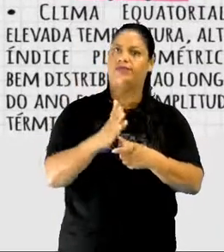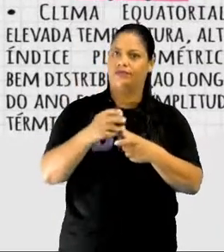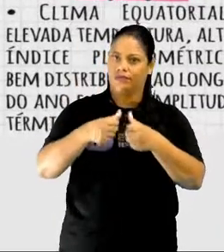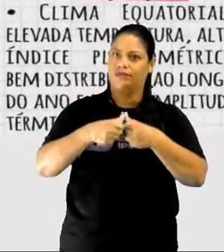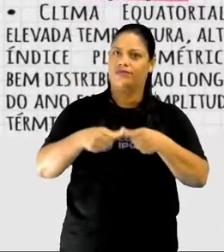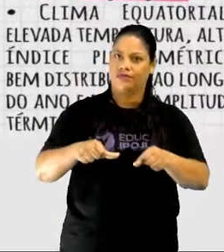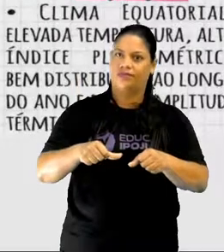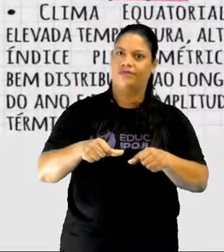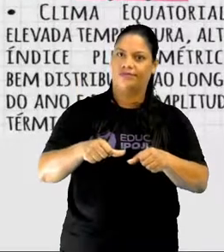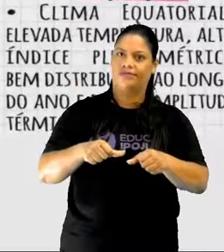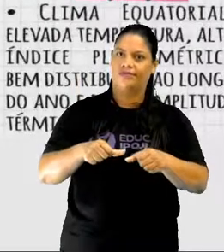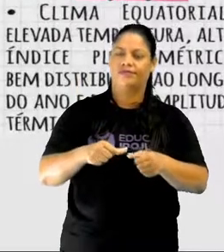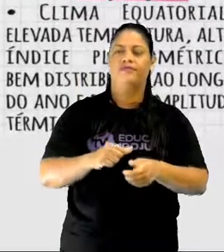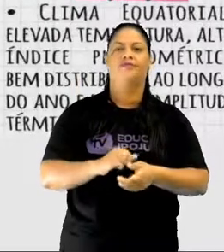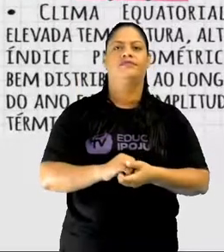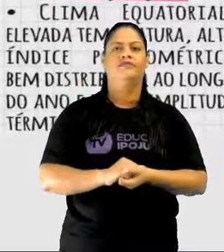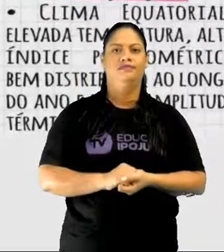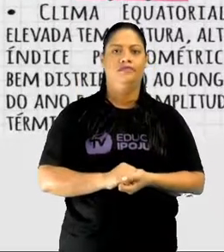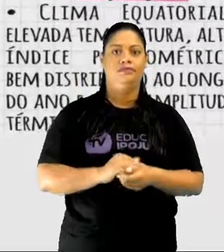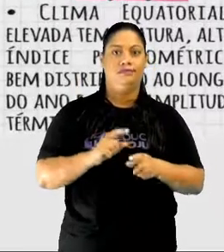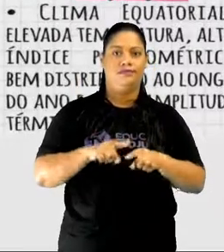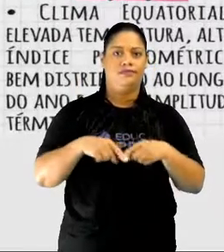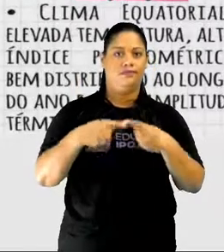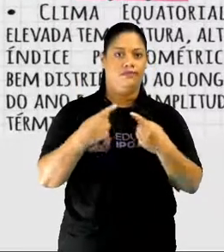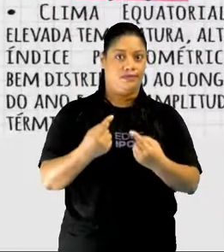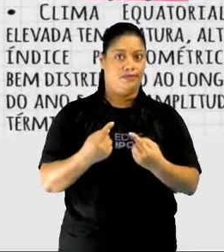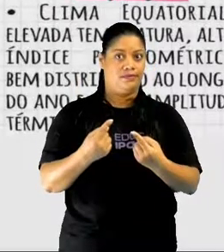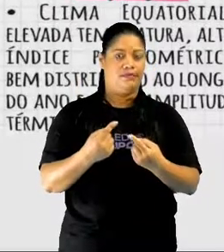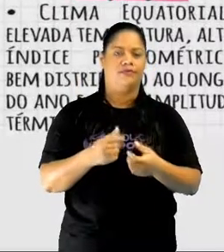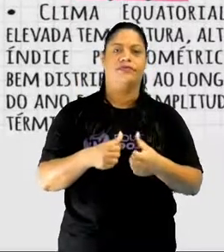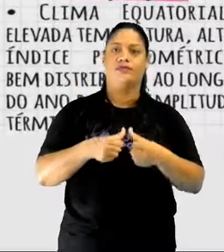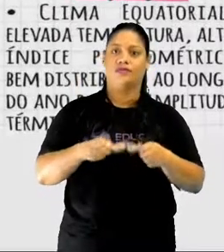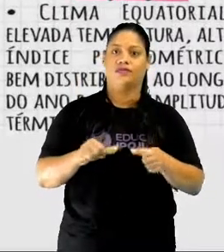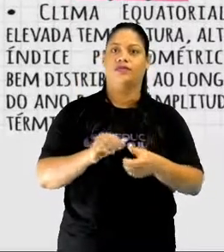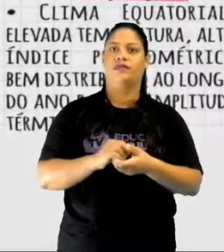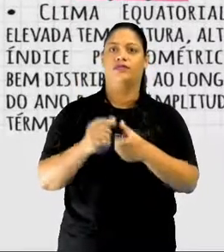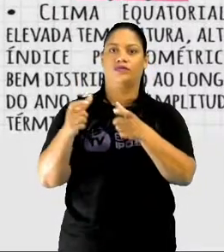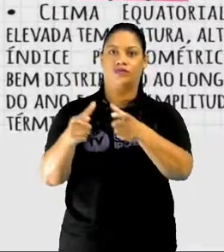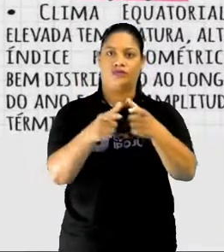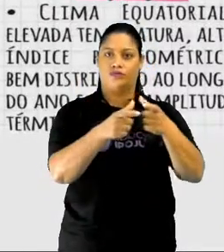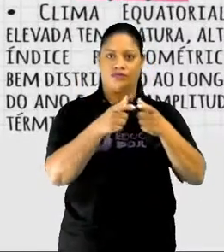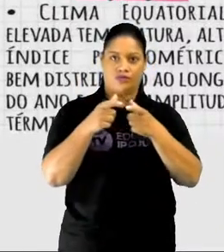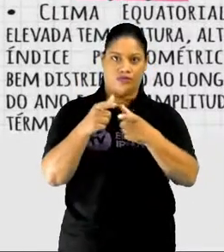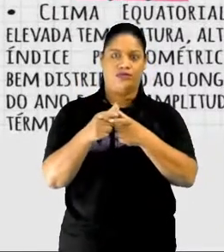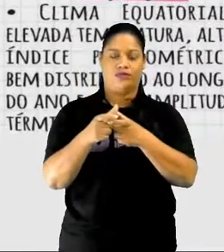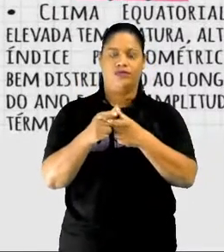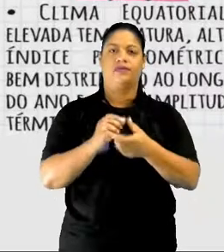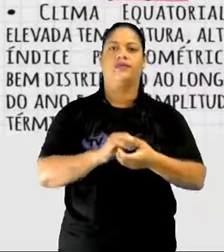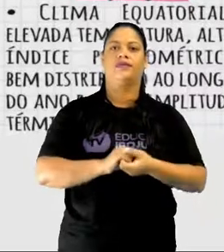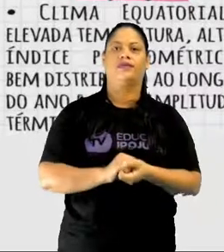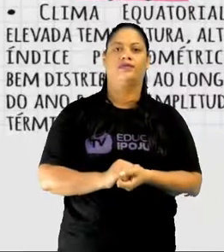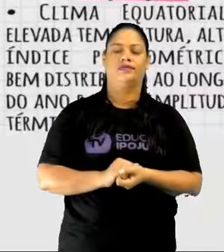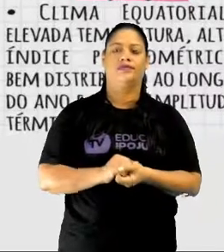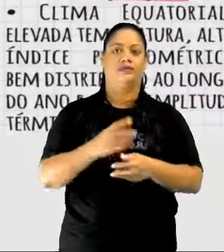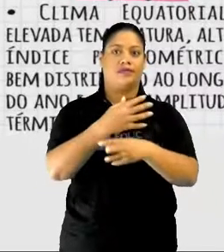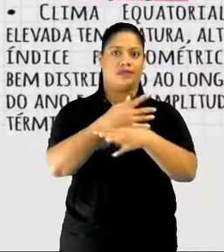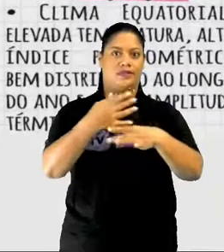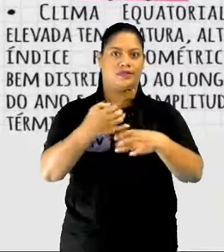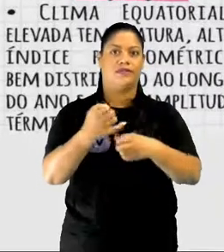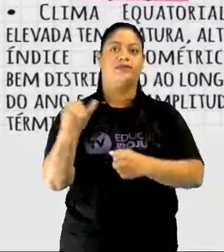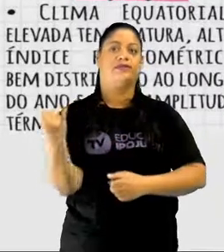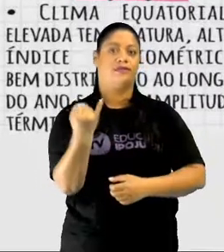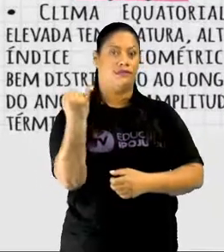nessa região. Ela está mais concentrada nas áreas das capitais dos estados, certo?